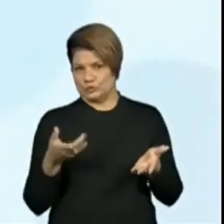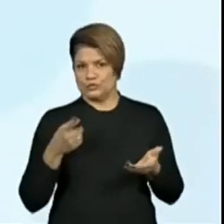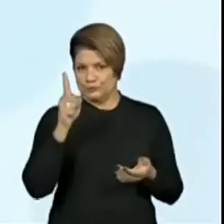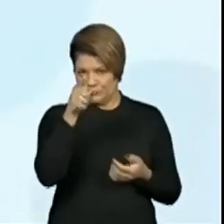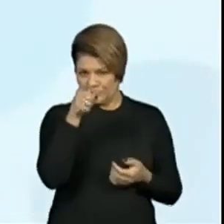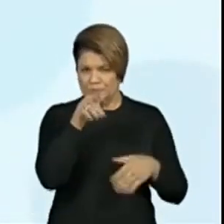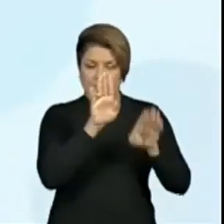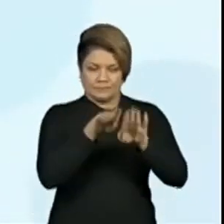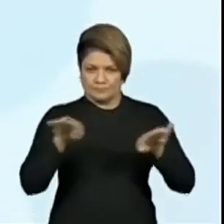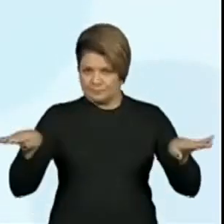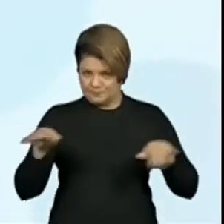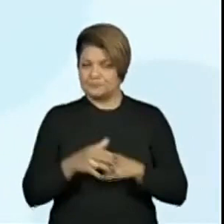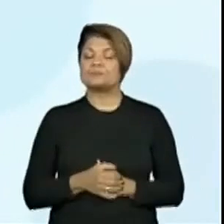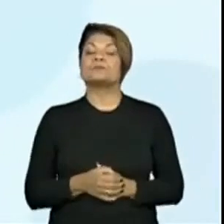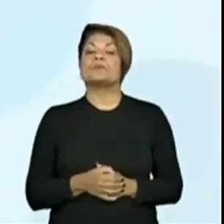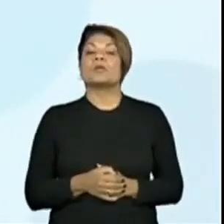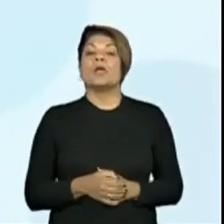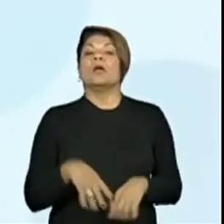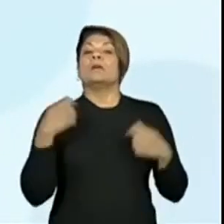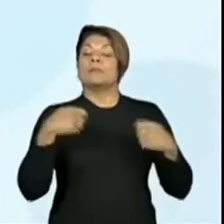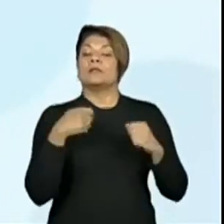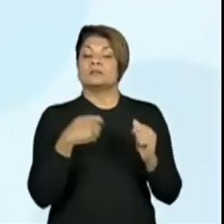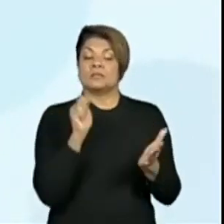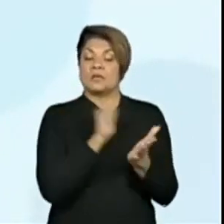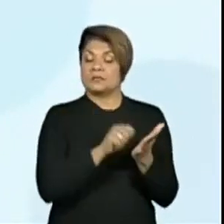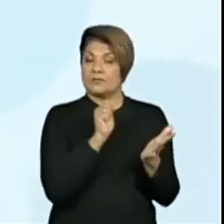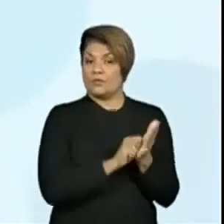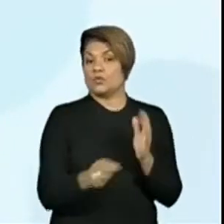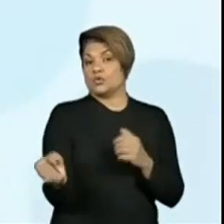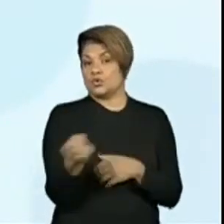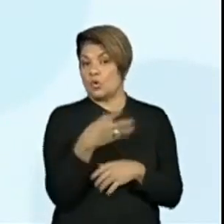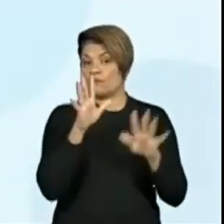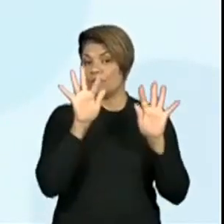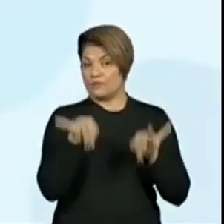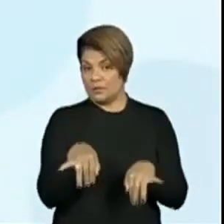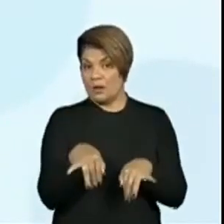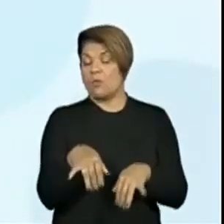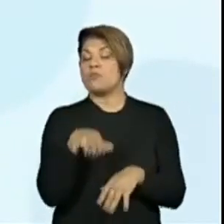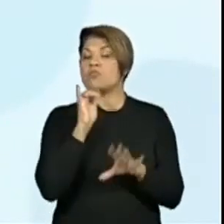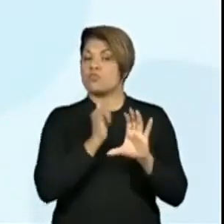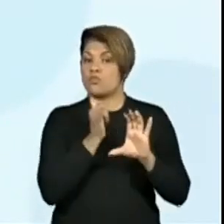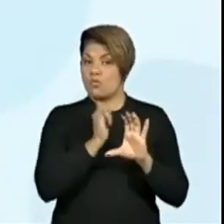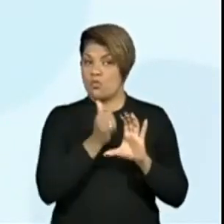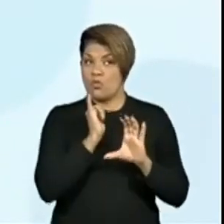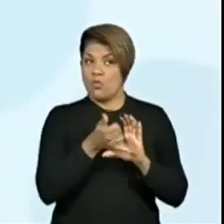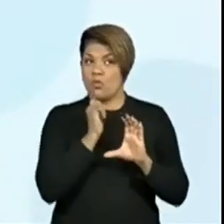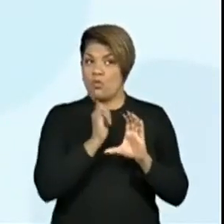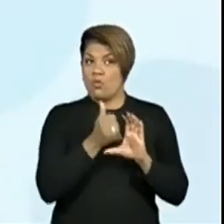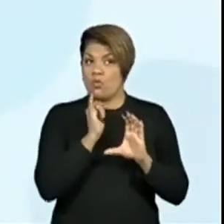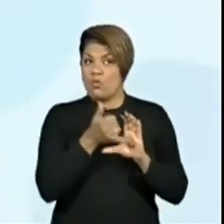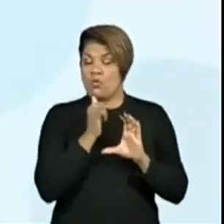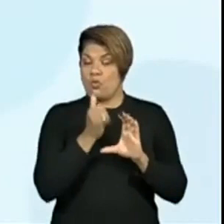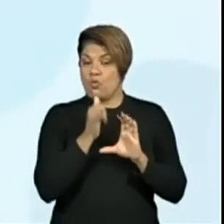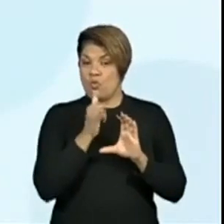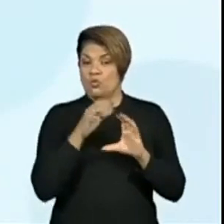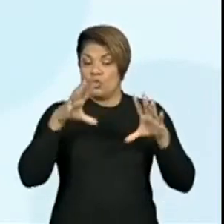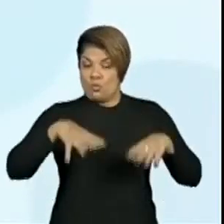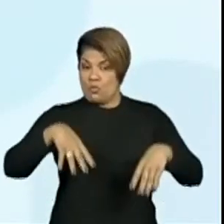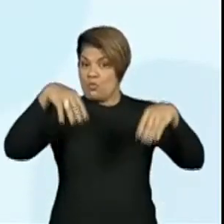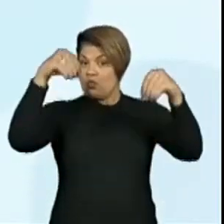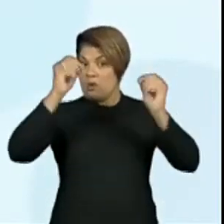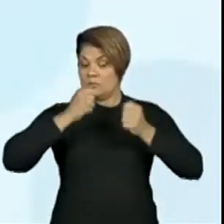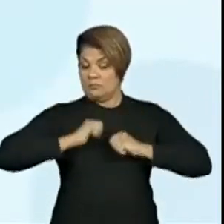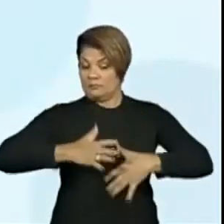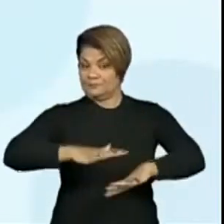mirins é escrever um novo final para o conto, vamos lá, para o conto O Reino do Lago